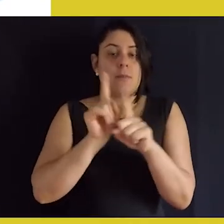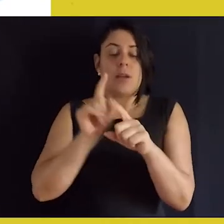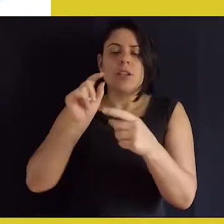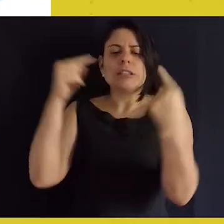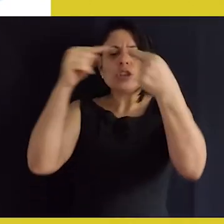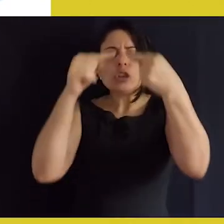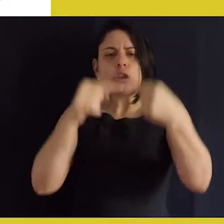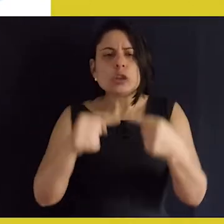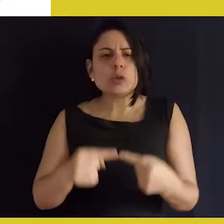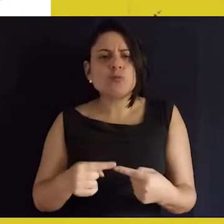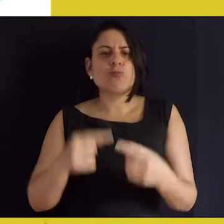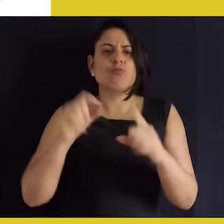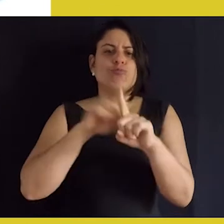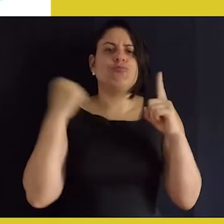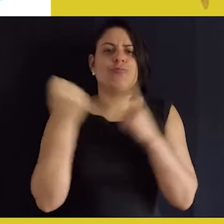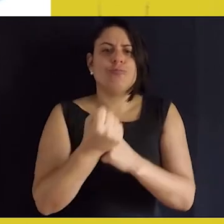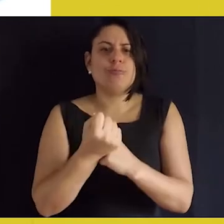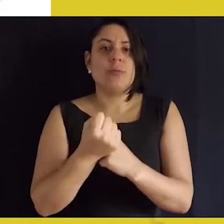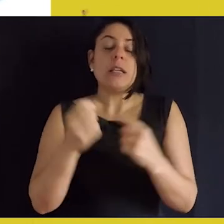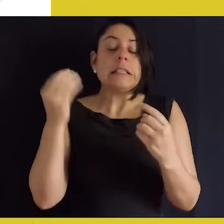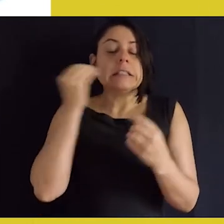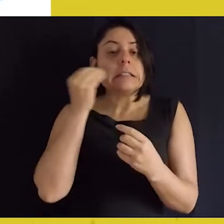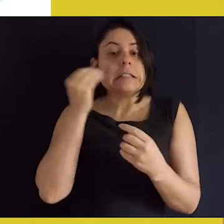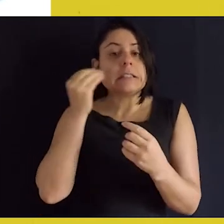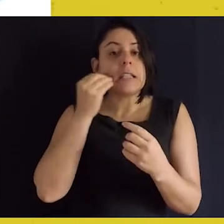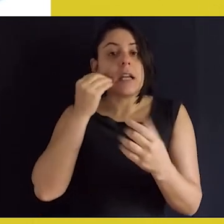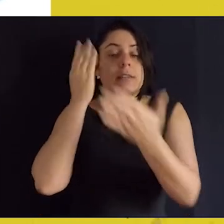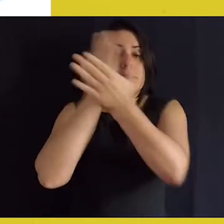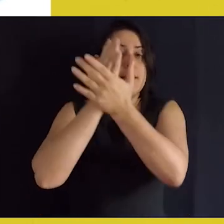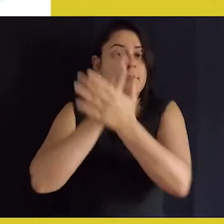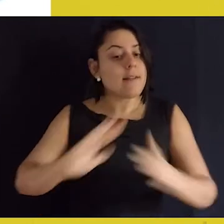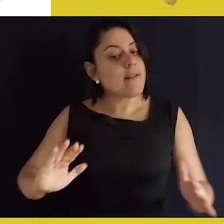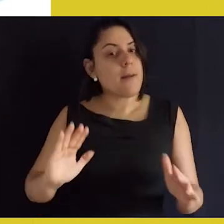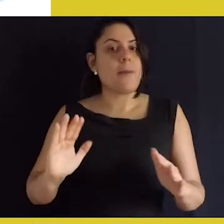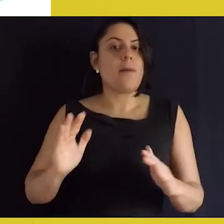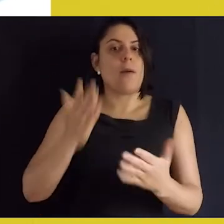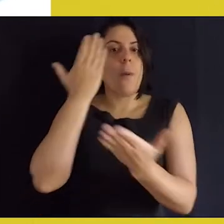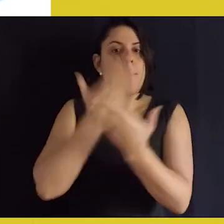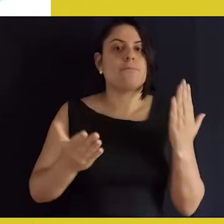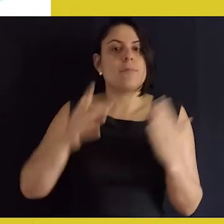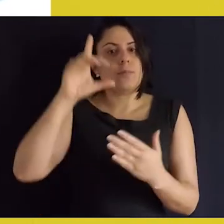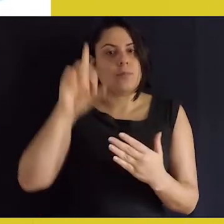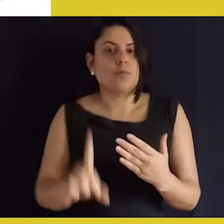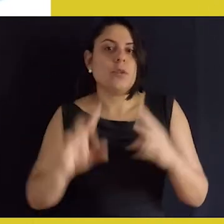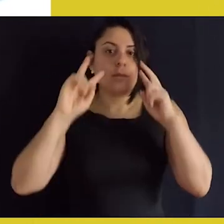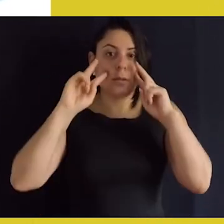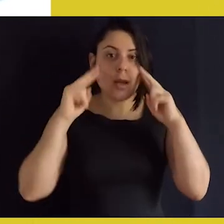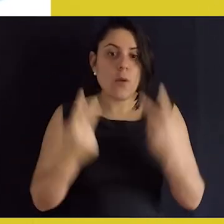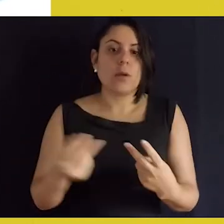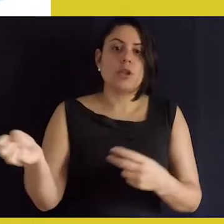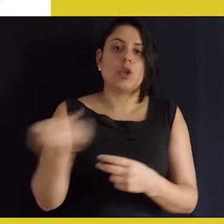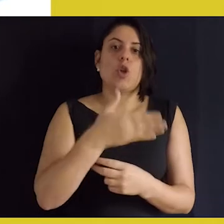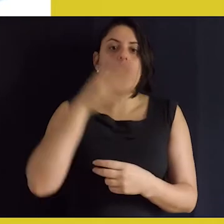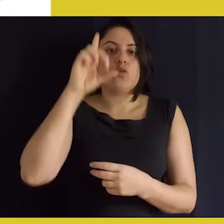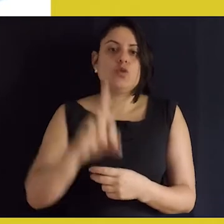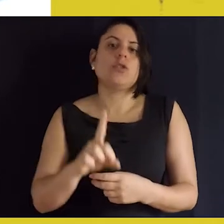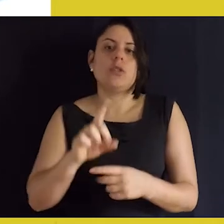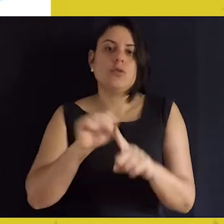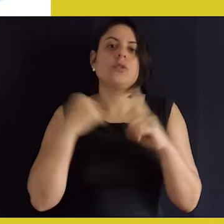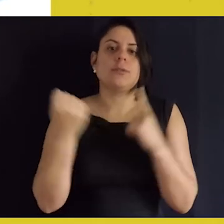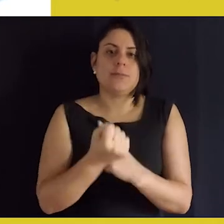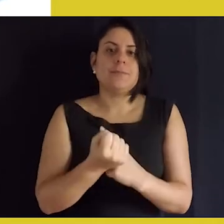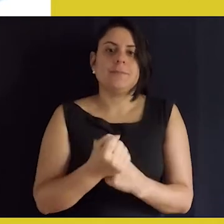da diversidade de uma sociedade e busca combater a perda de direitos e